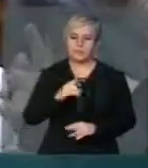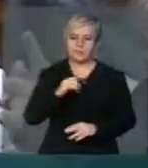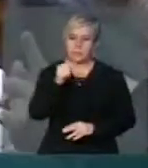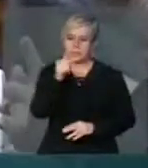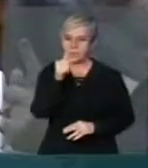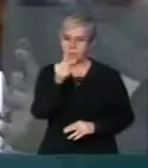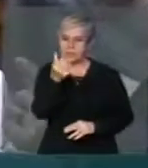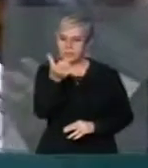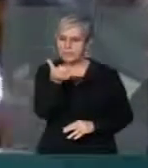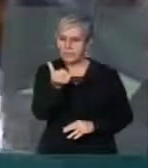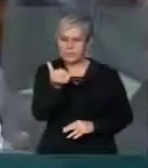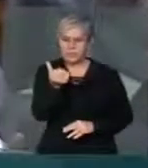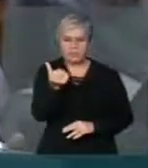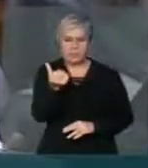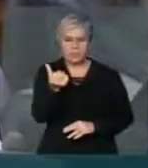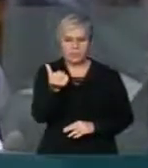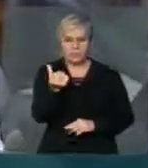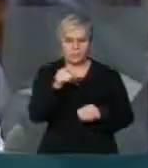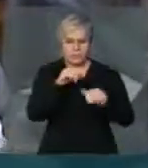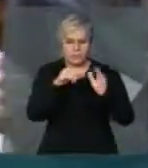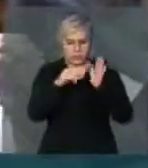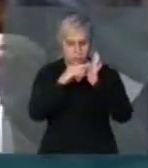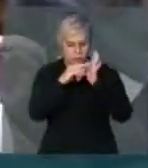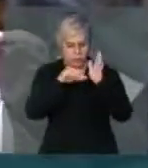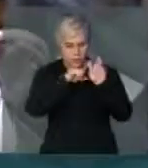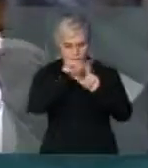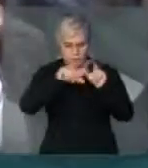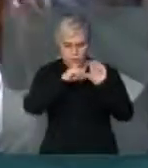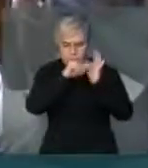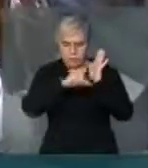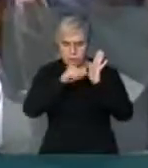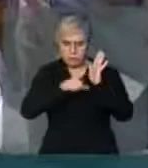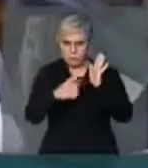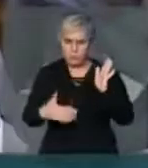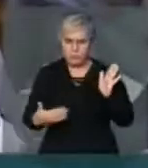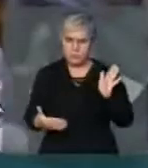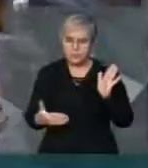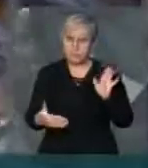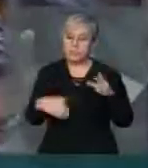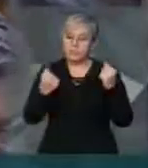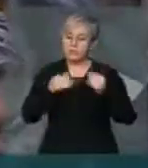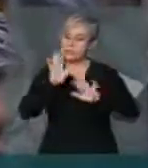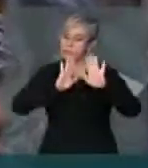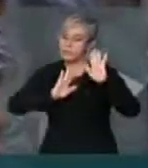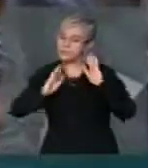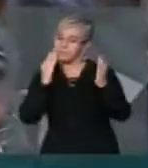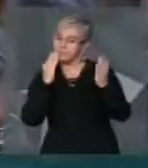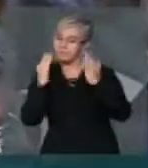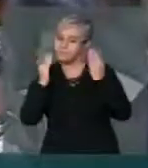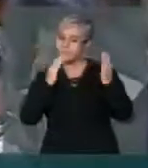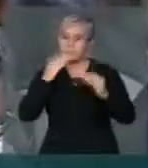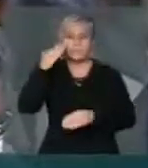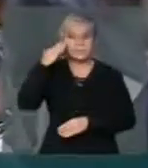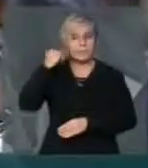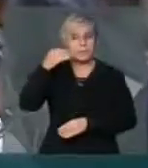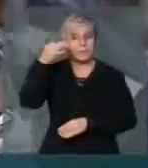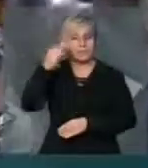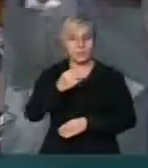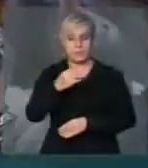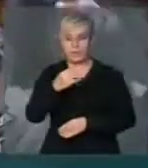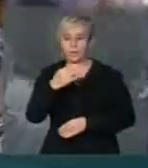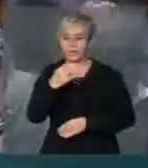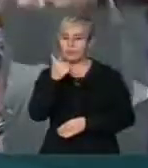dispositivos sendo alterados. Nós temos que ter cautela e ciência para poder votar bem.